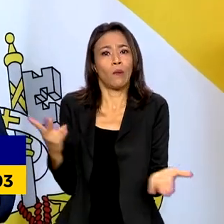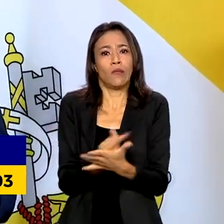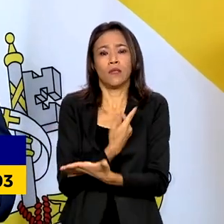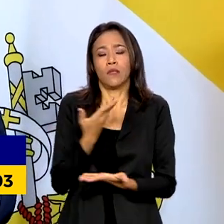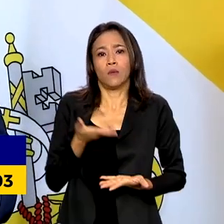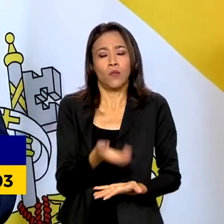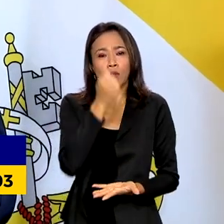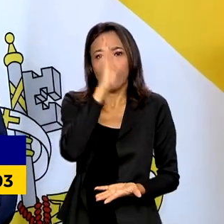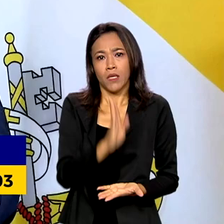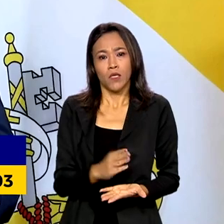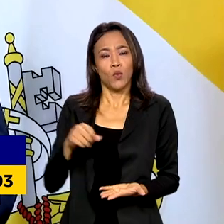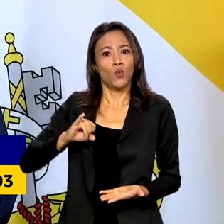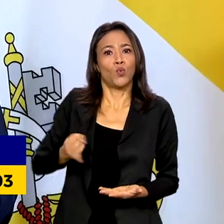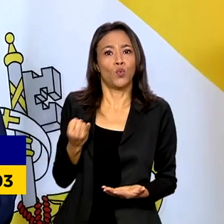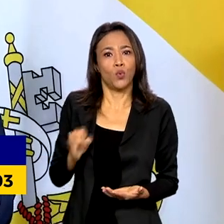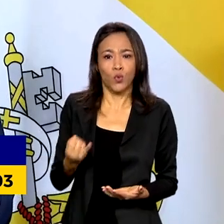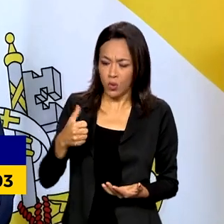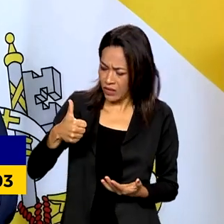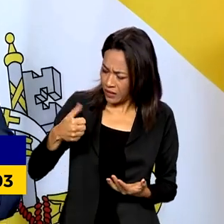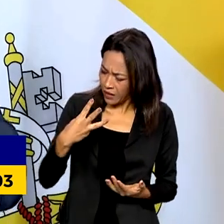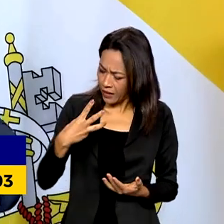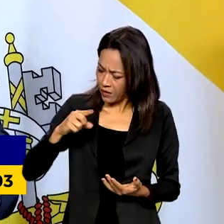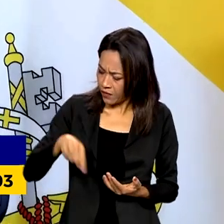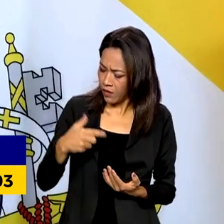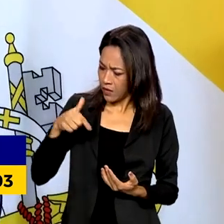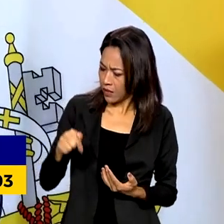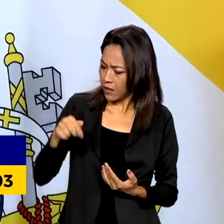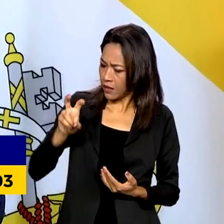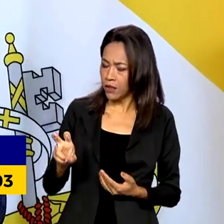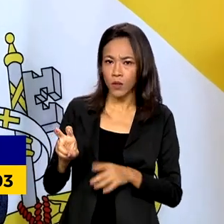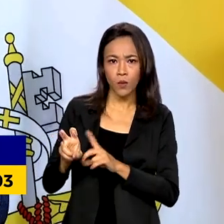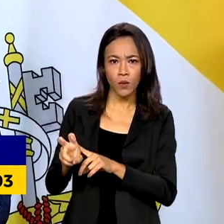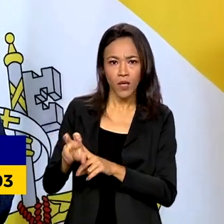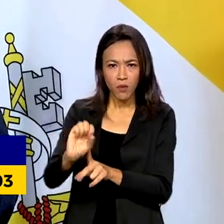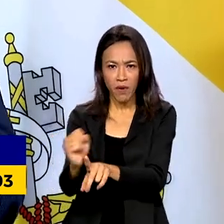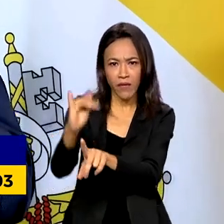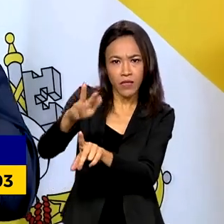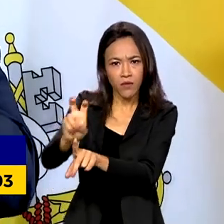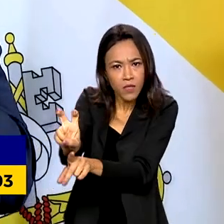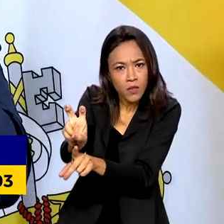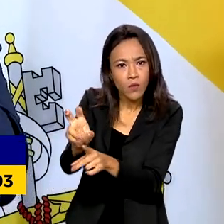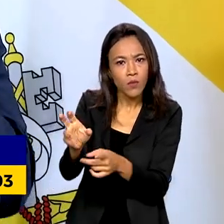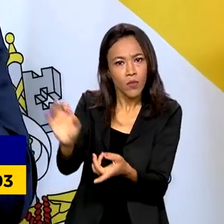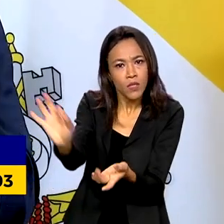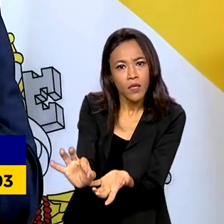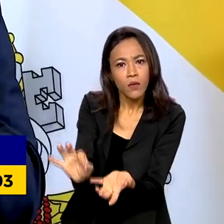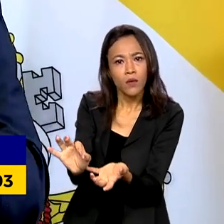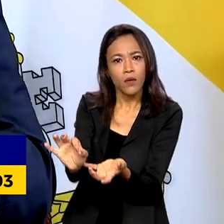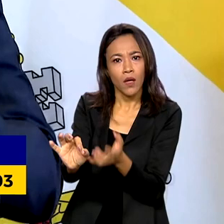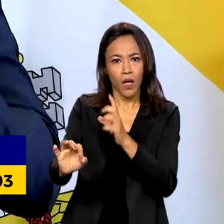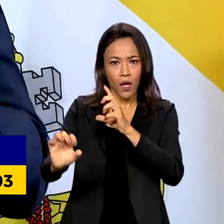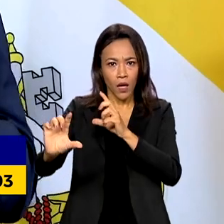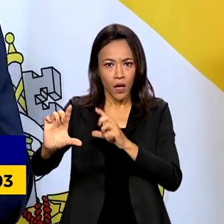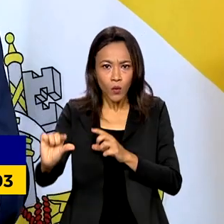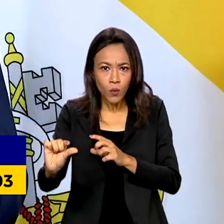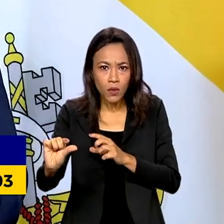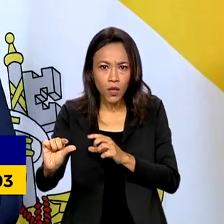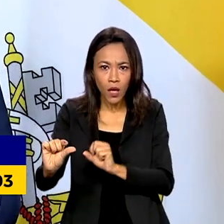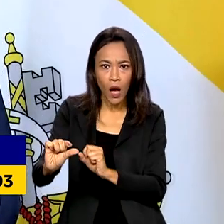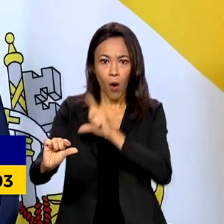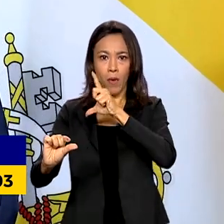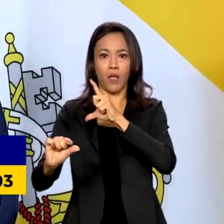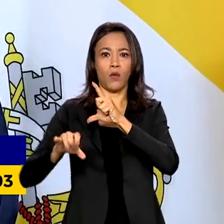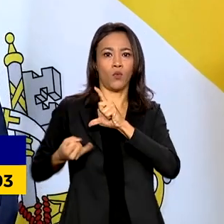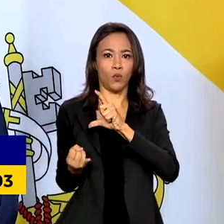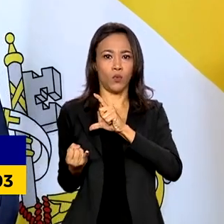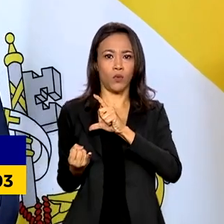Você tem uma taxa de juros de 13,75% com uma inflação de 5%. Ou seja, cada vez que reduz meia a inflação, aumenta o juro